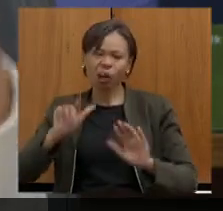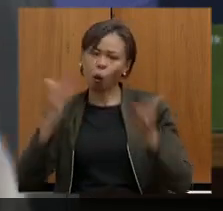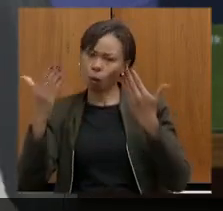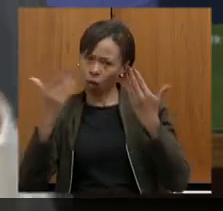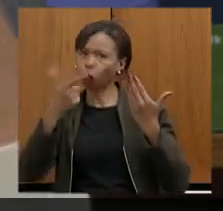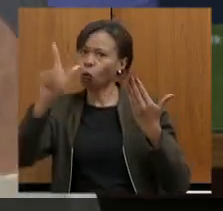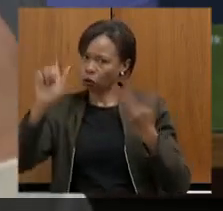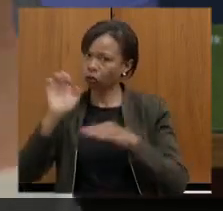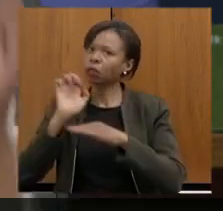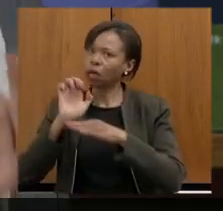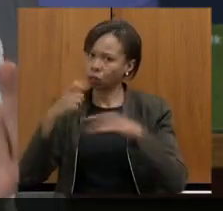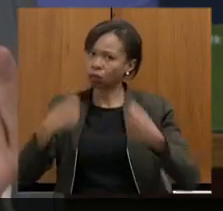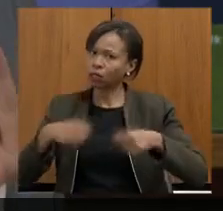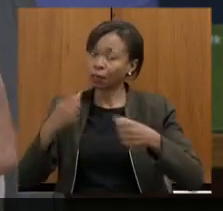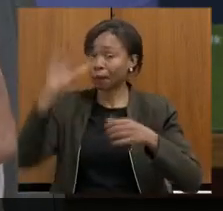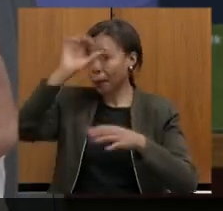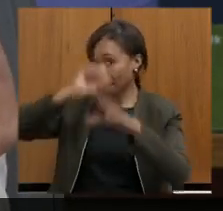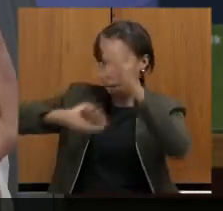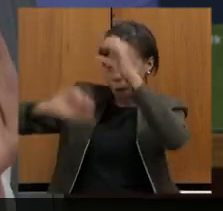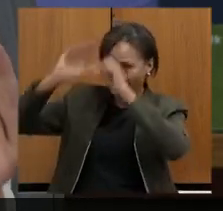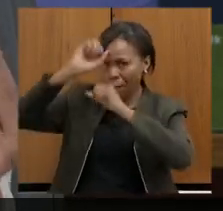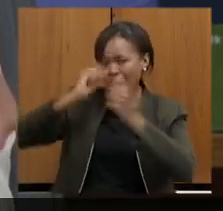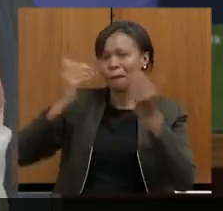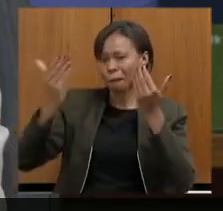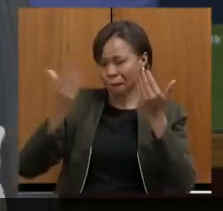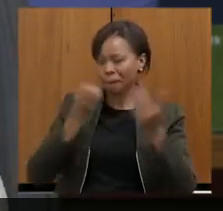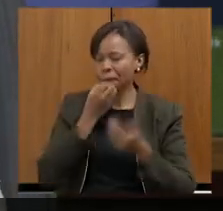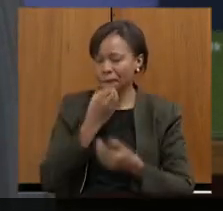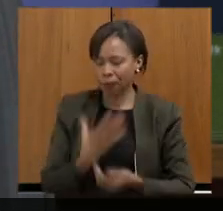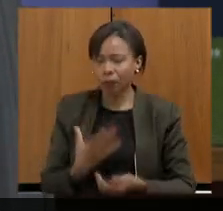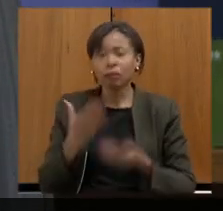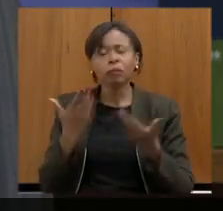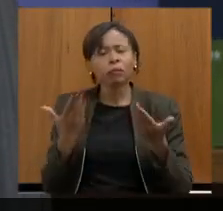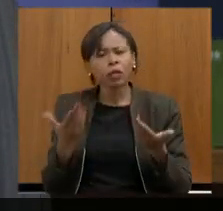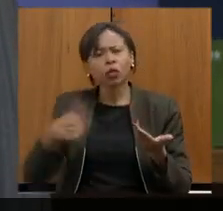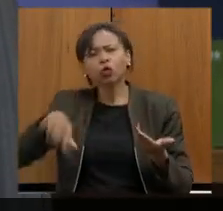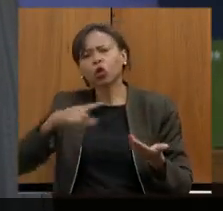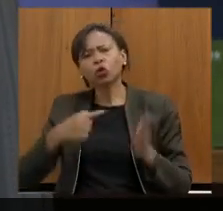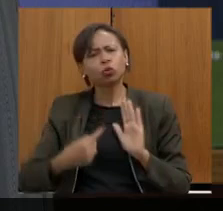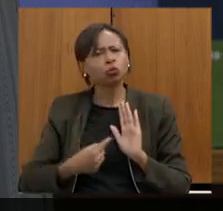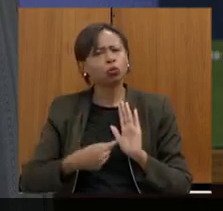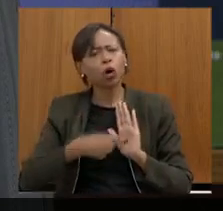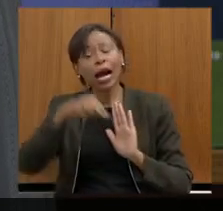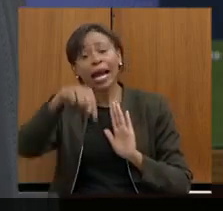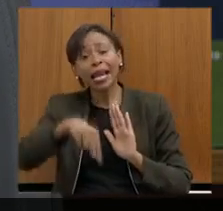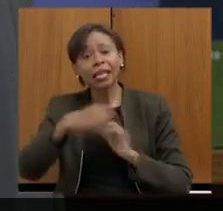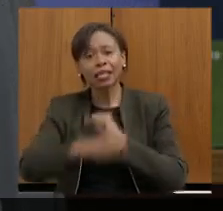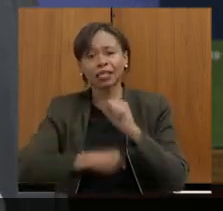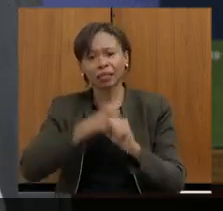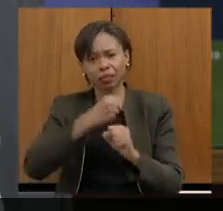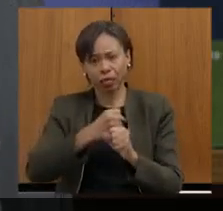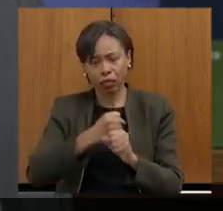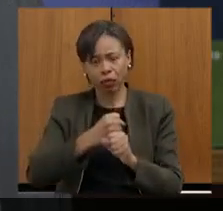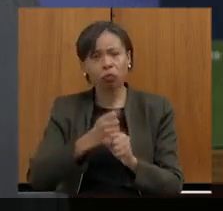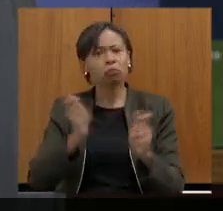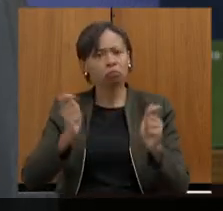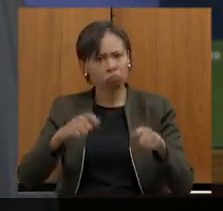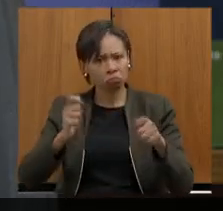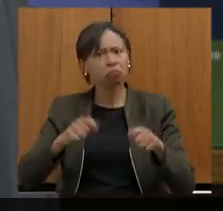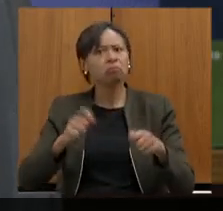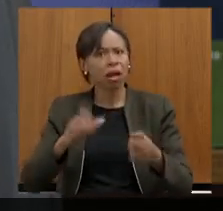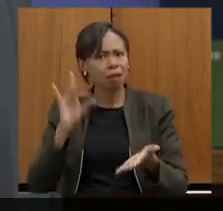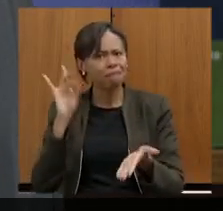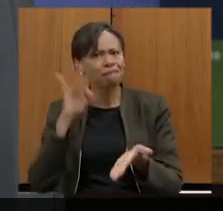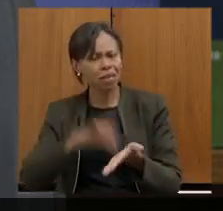porque a gente vai aprendendo com essas experiências e aí o que a gente trouxe para esse ano? nós conseguimos ver efetivamente